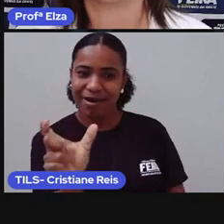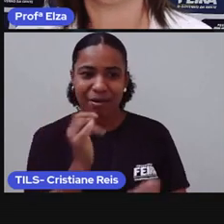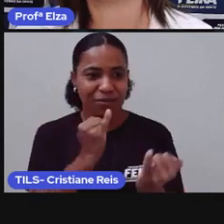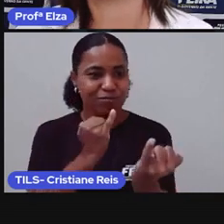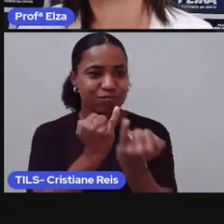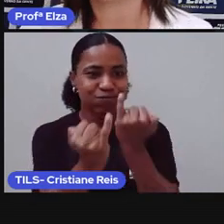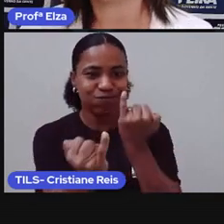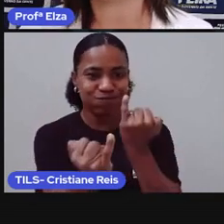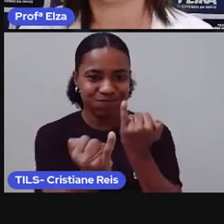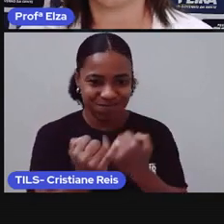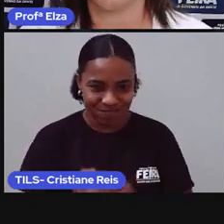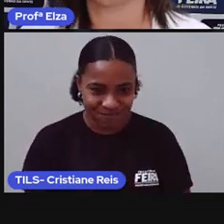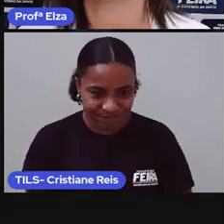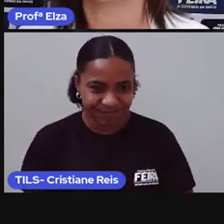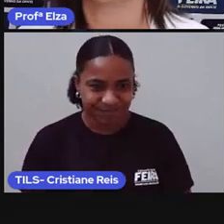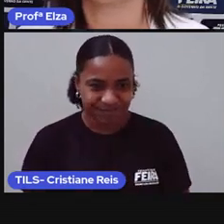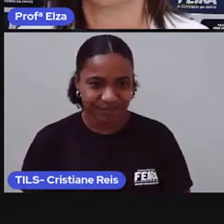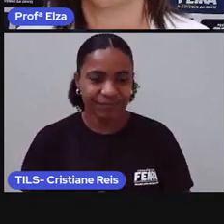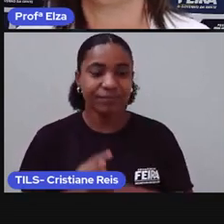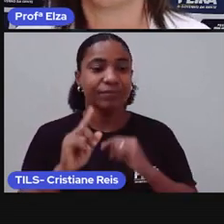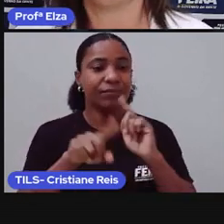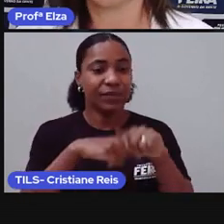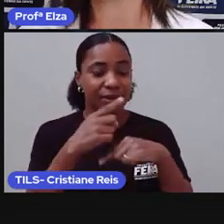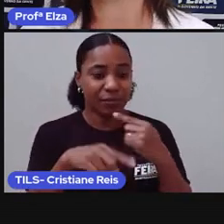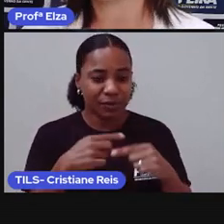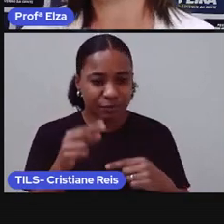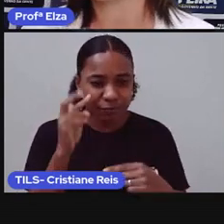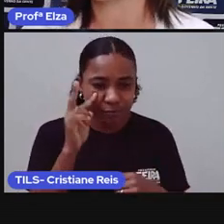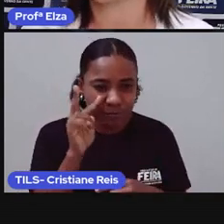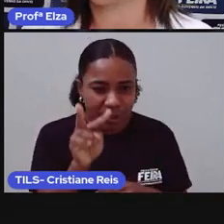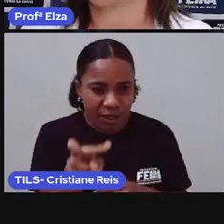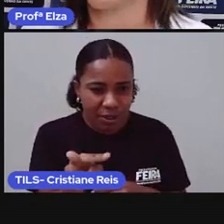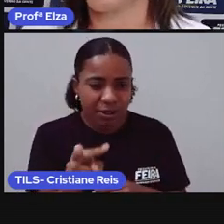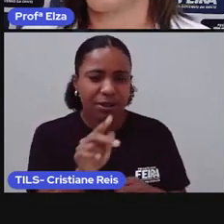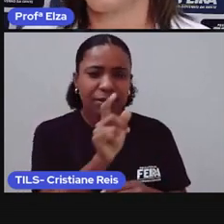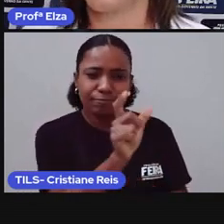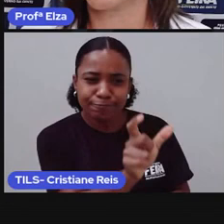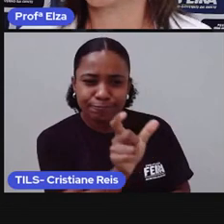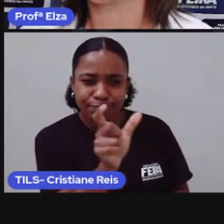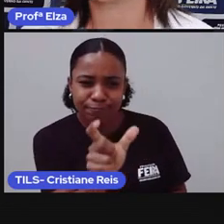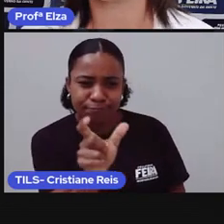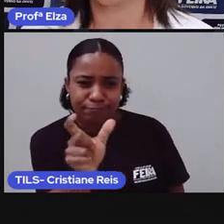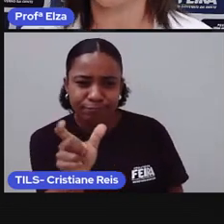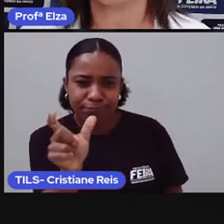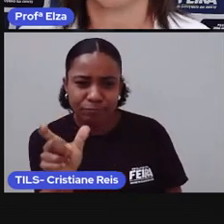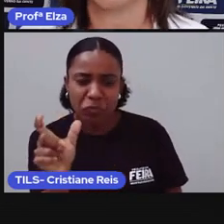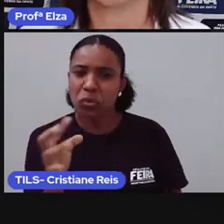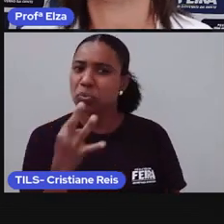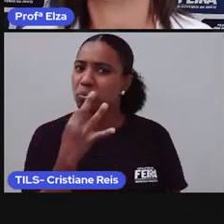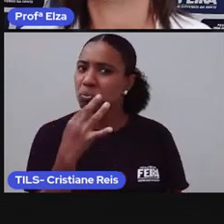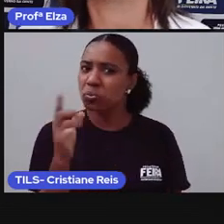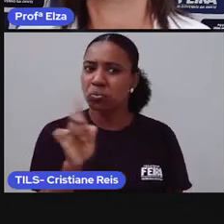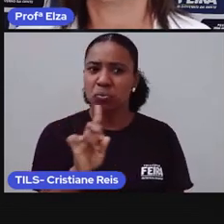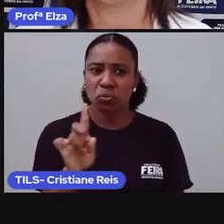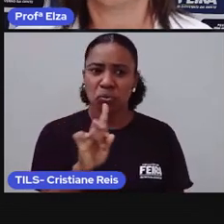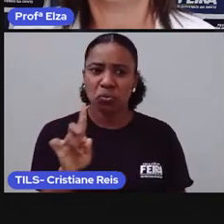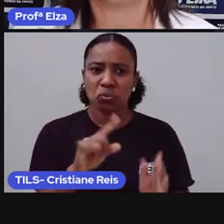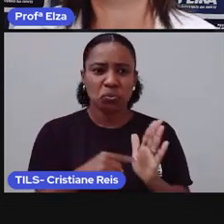você vai, então, filtrar, ver quais palavras naquele texto você ainda não conhece,